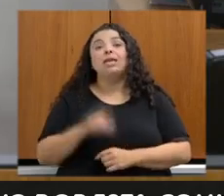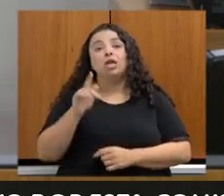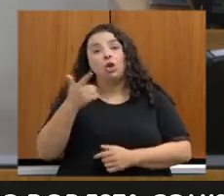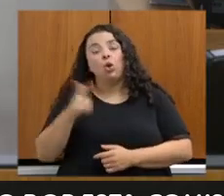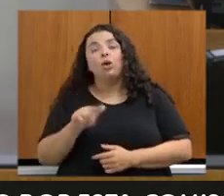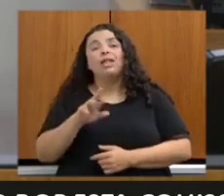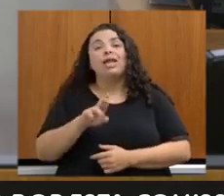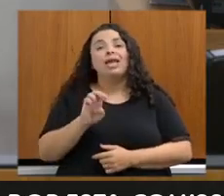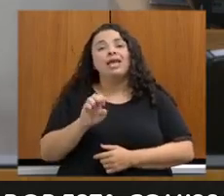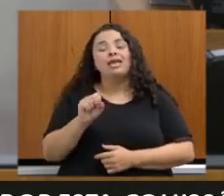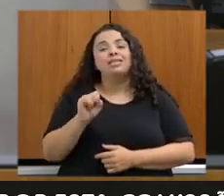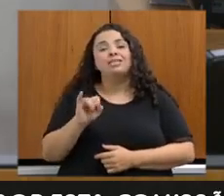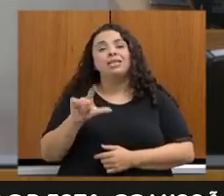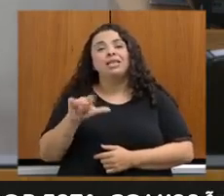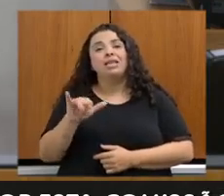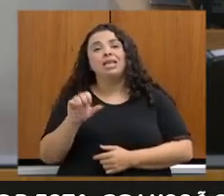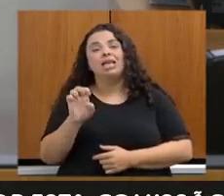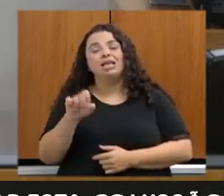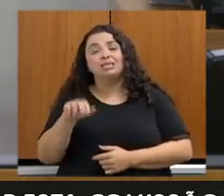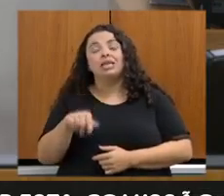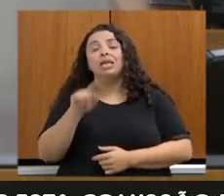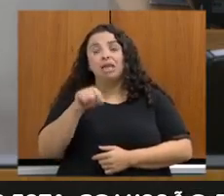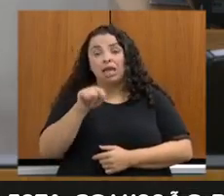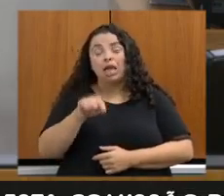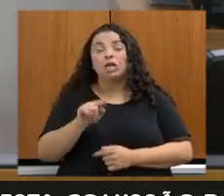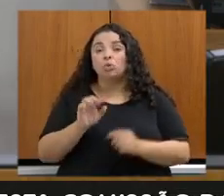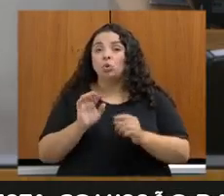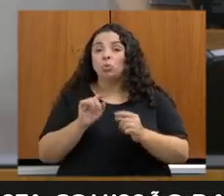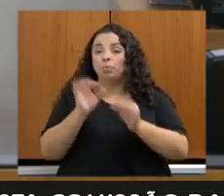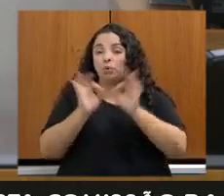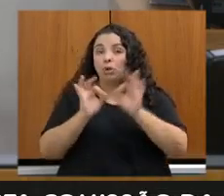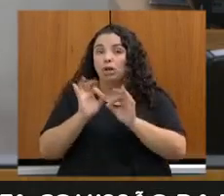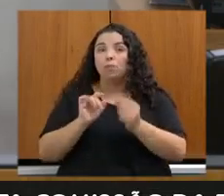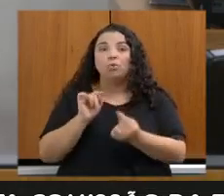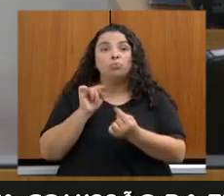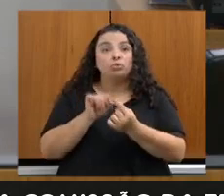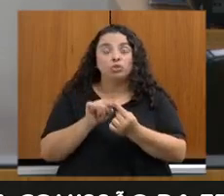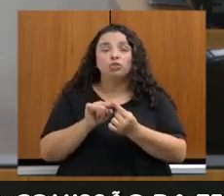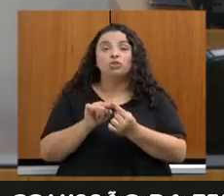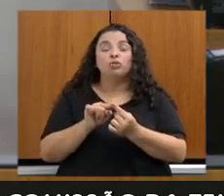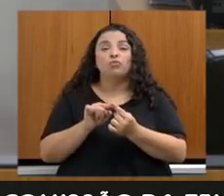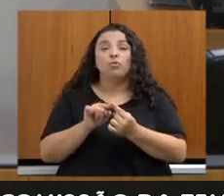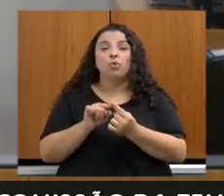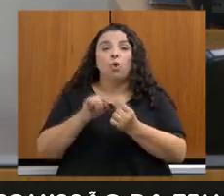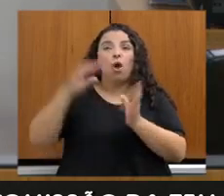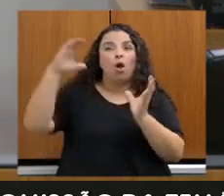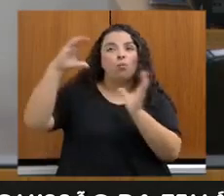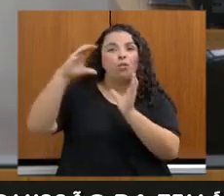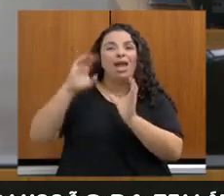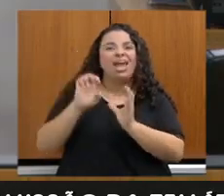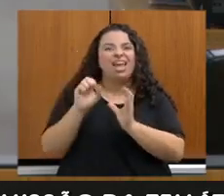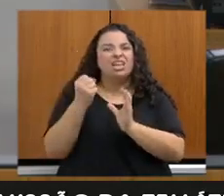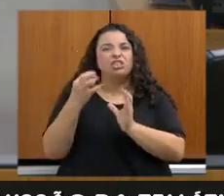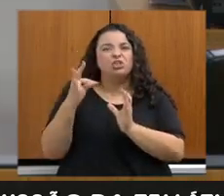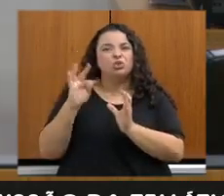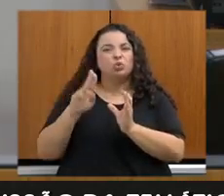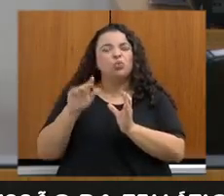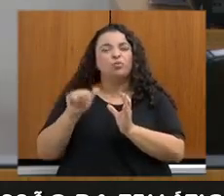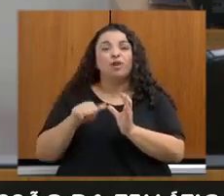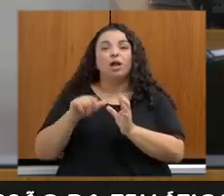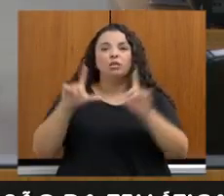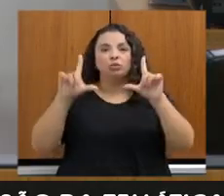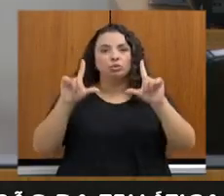gases do efeito estufa até 2050 e aumentar a resiliência do território mineiro aos efeitos imediatos e futuros